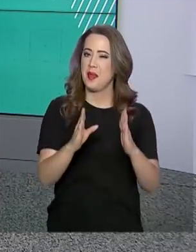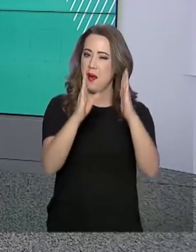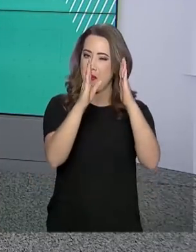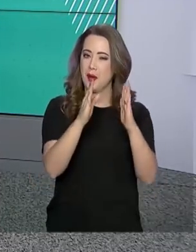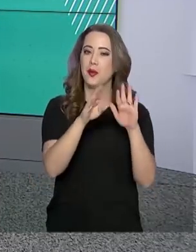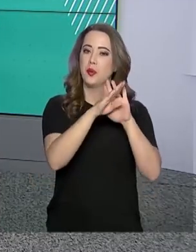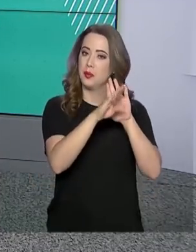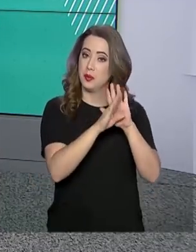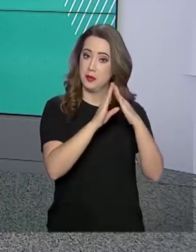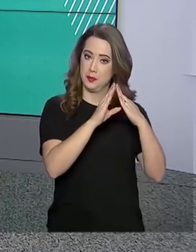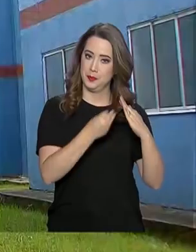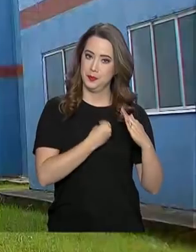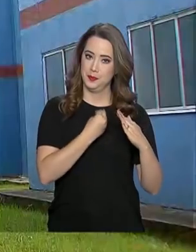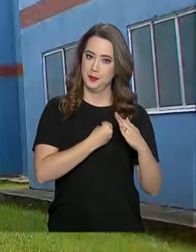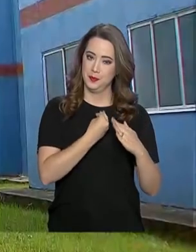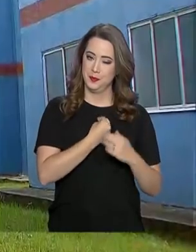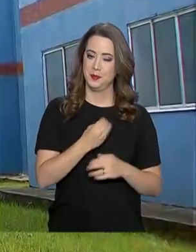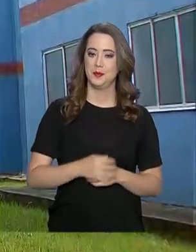foram beneficiadas.